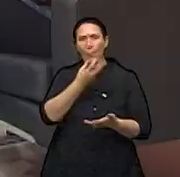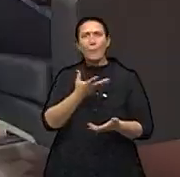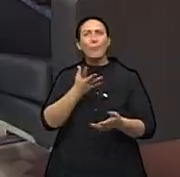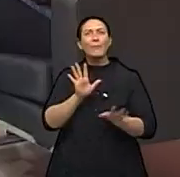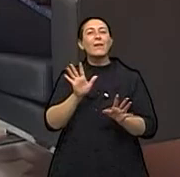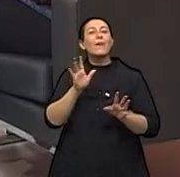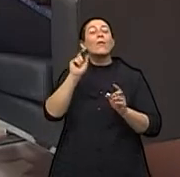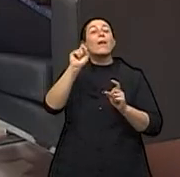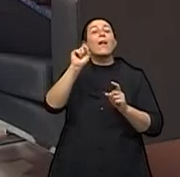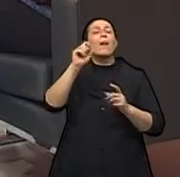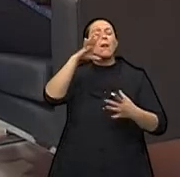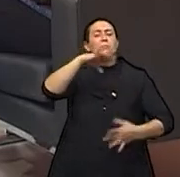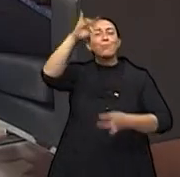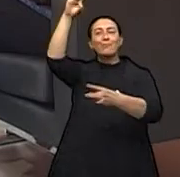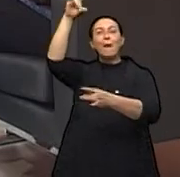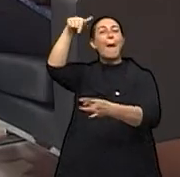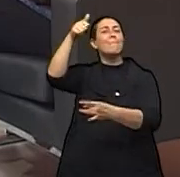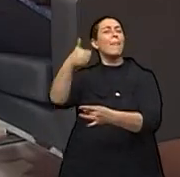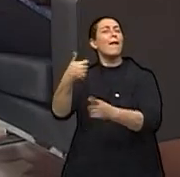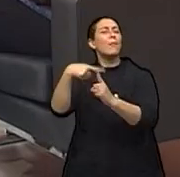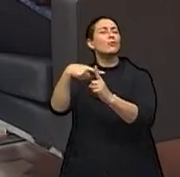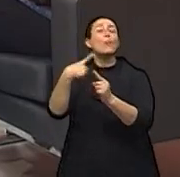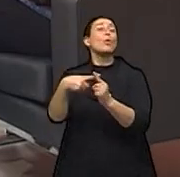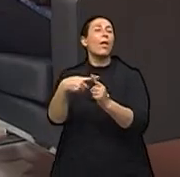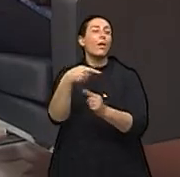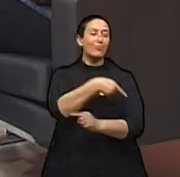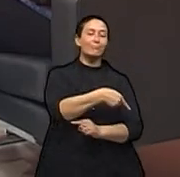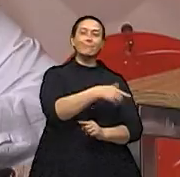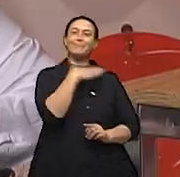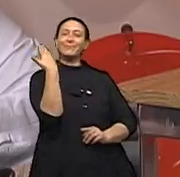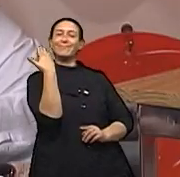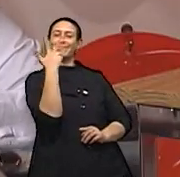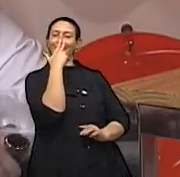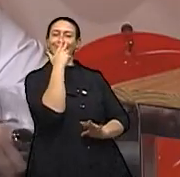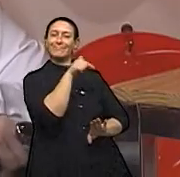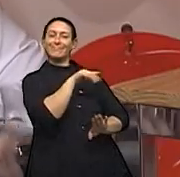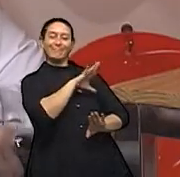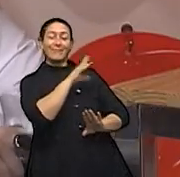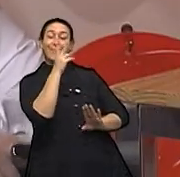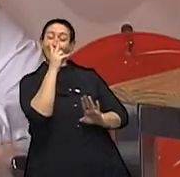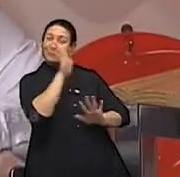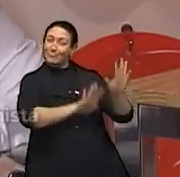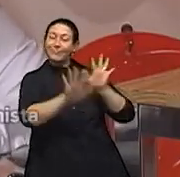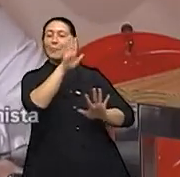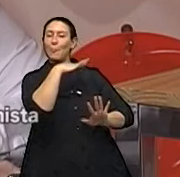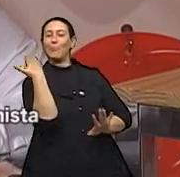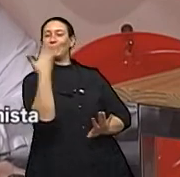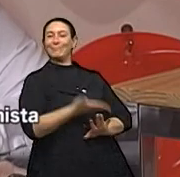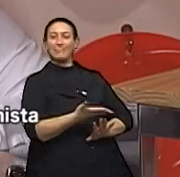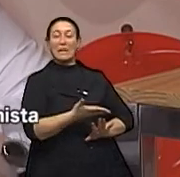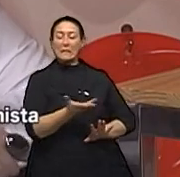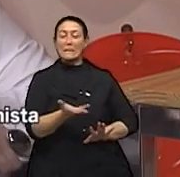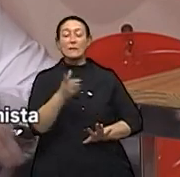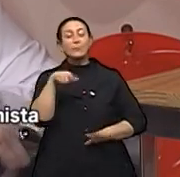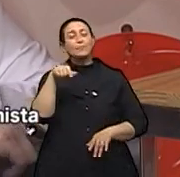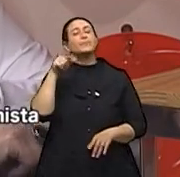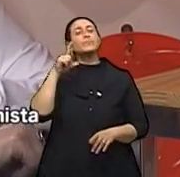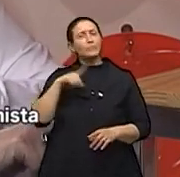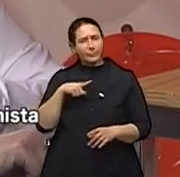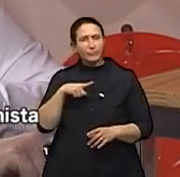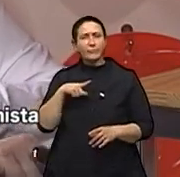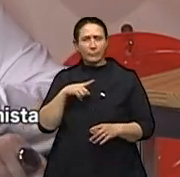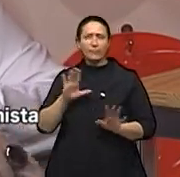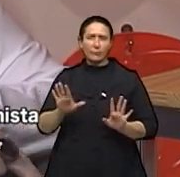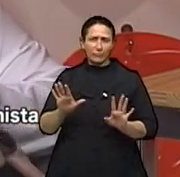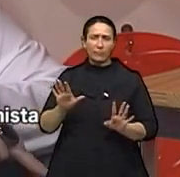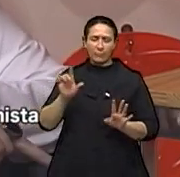A outra questão da regressão terapêutica é a consciencial. Então, de